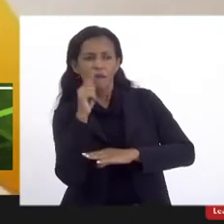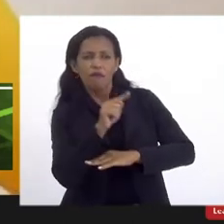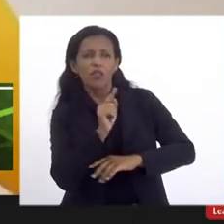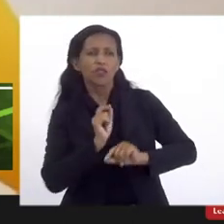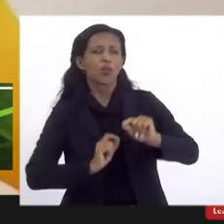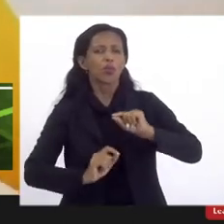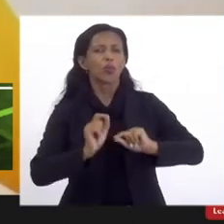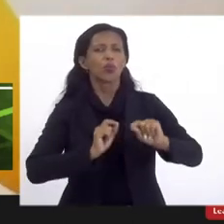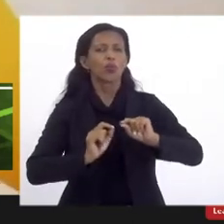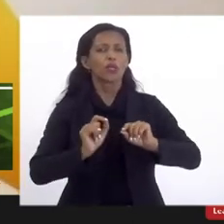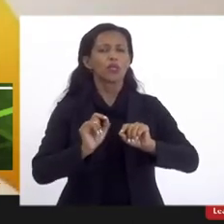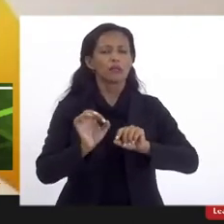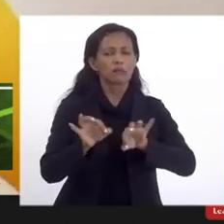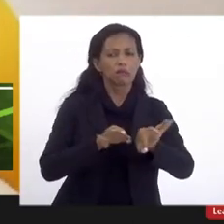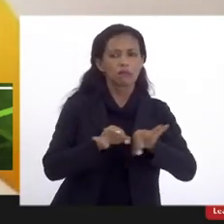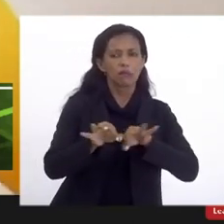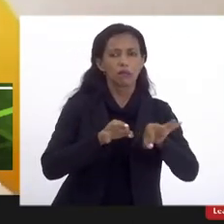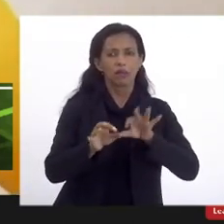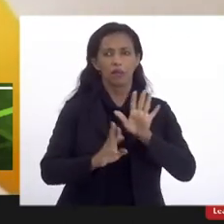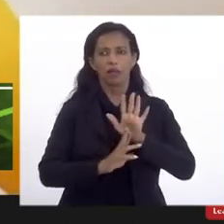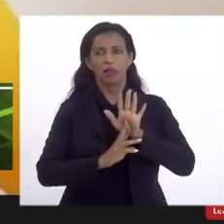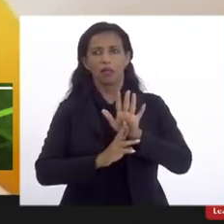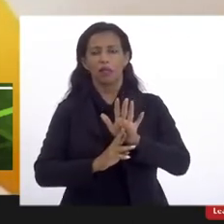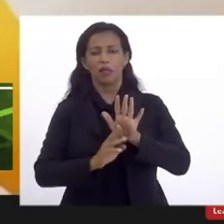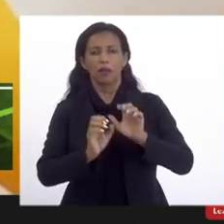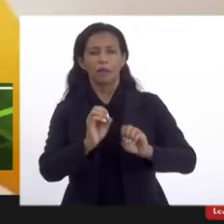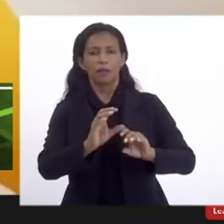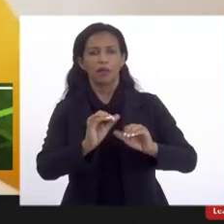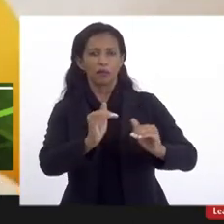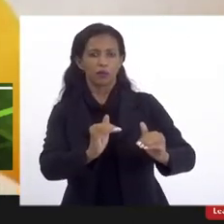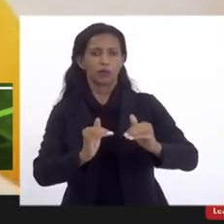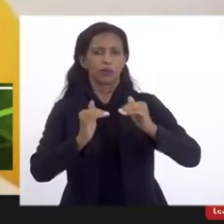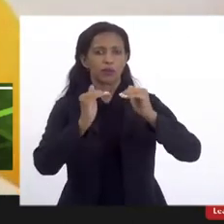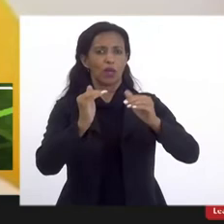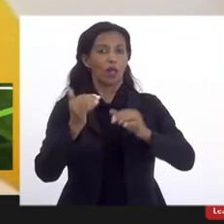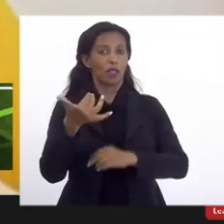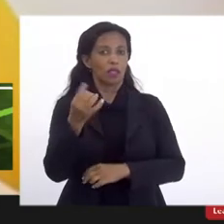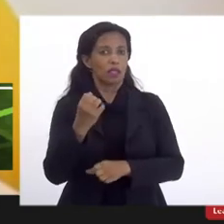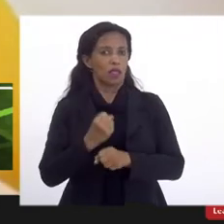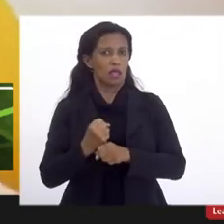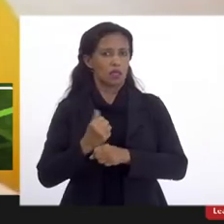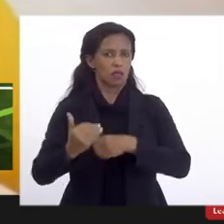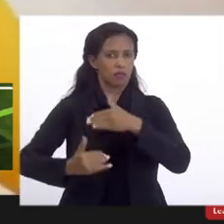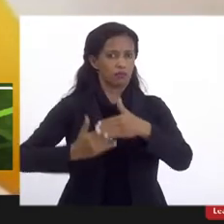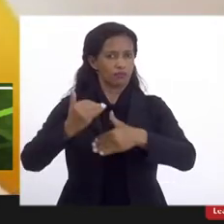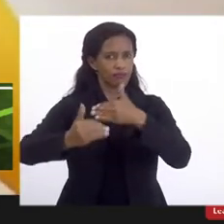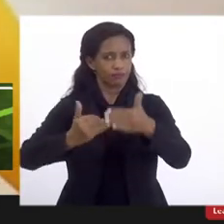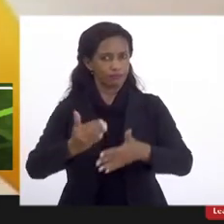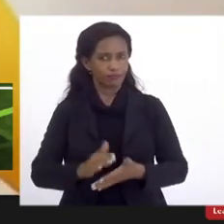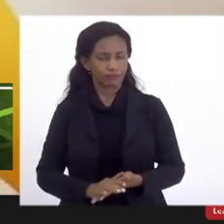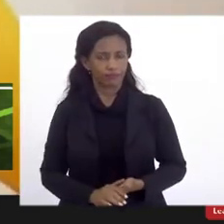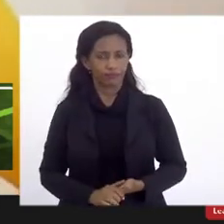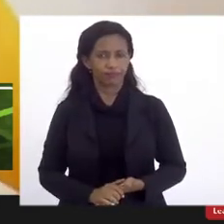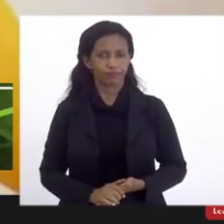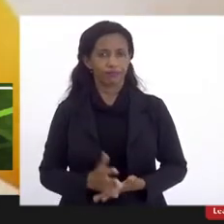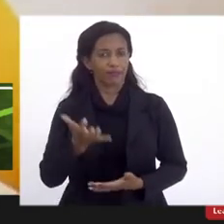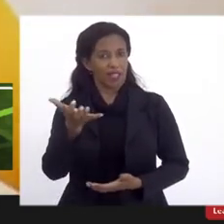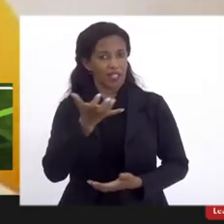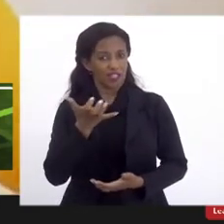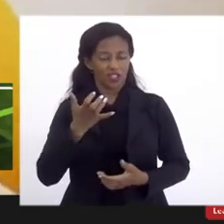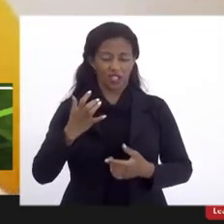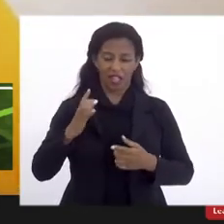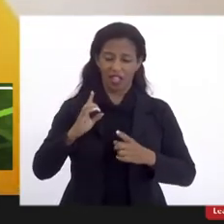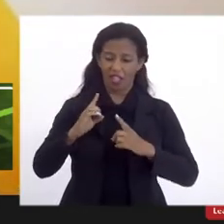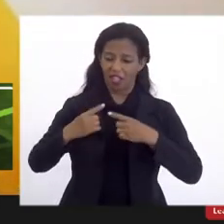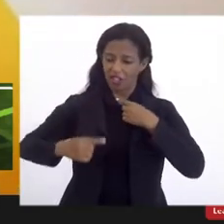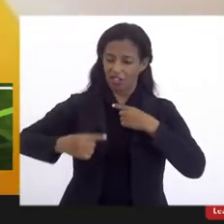planeja para a presença do ensino superior na Zona Oeste nos próximos 10 anos. A gente quer dialogar com